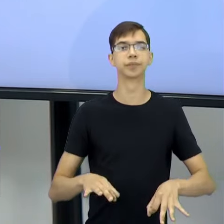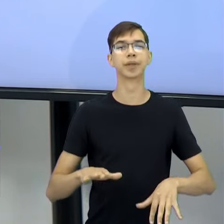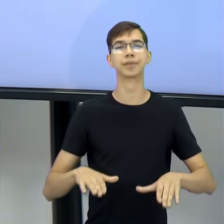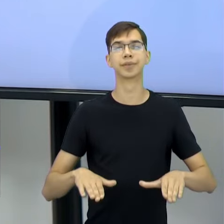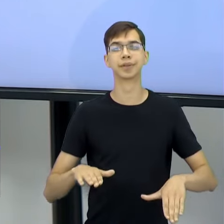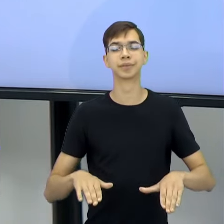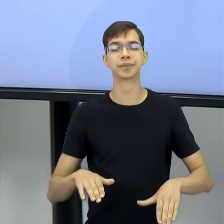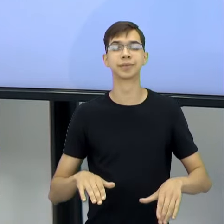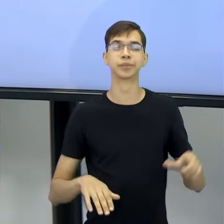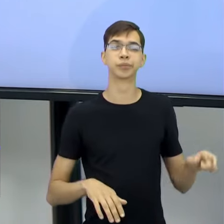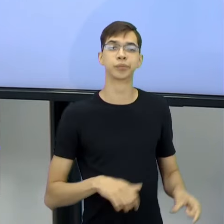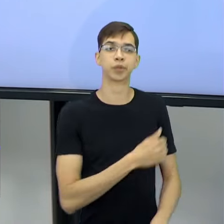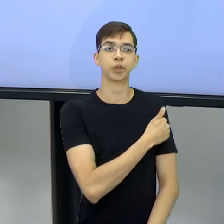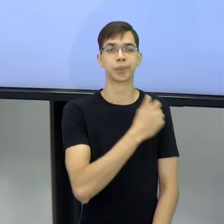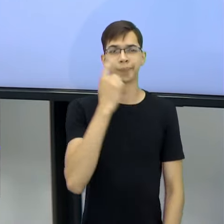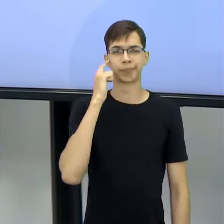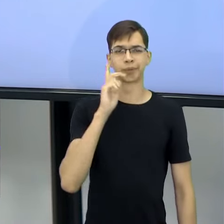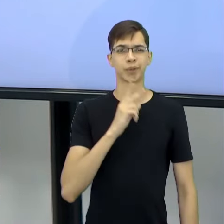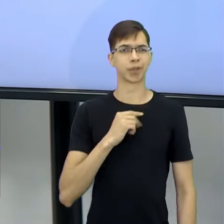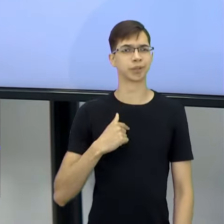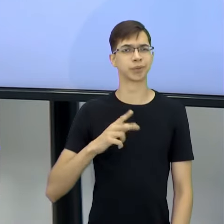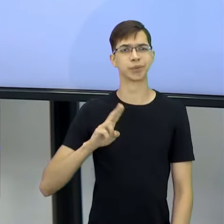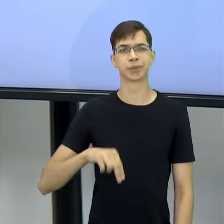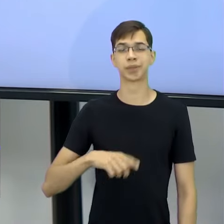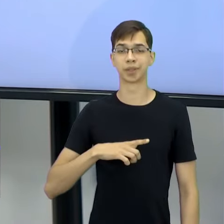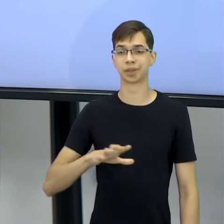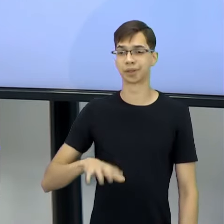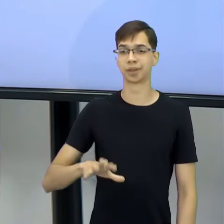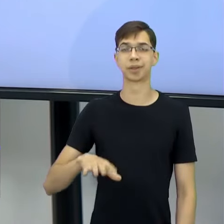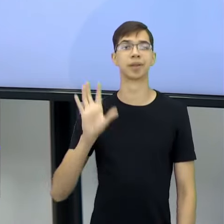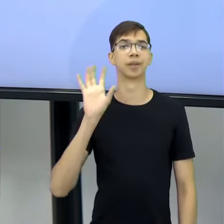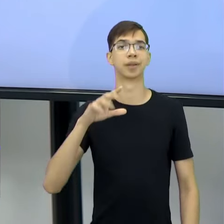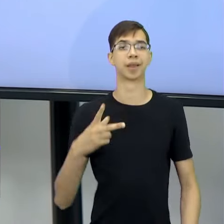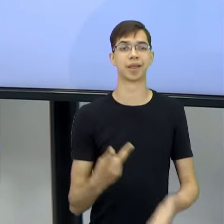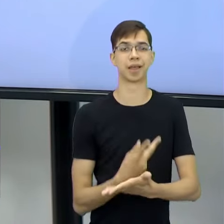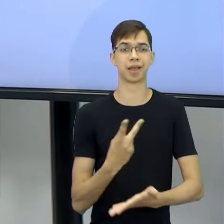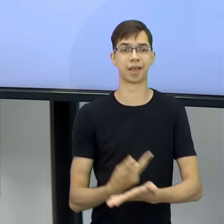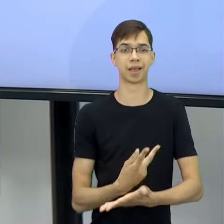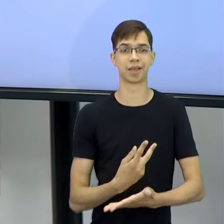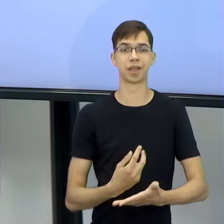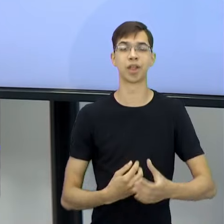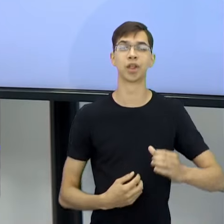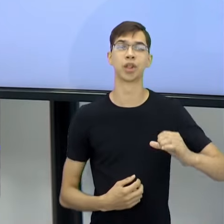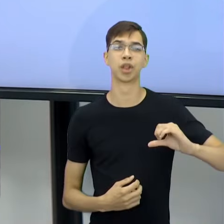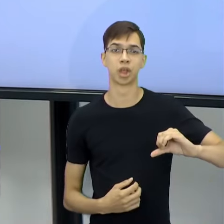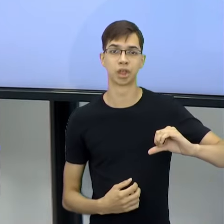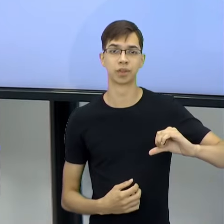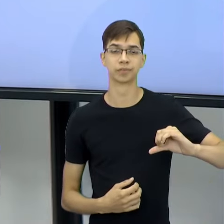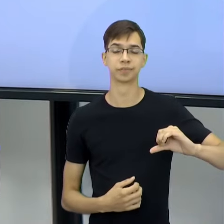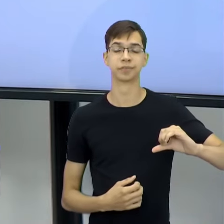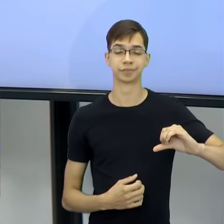caramba, eu nunca vou fazer aquilo. Porque ele vai na bola e ele erra 9 de 10. Você sai 9 de 10. Então, o acontece?